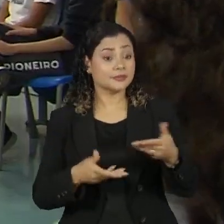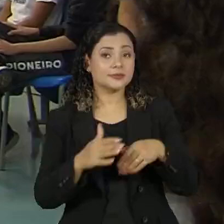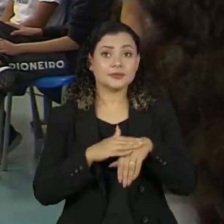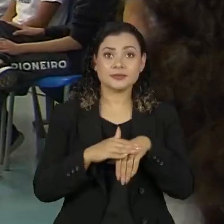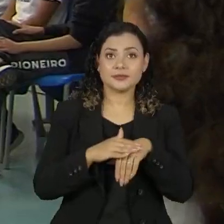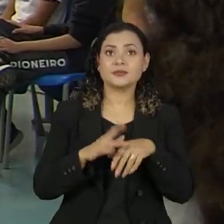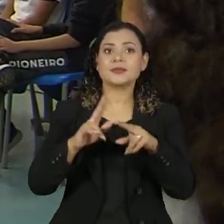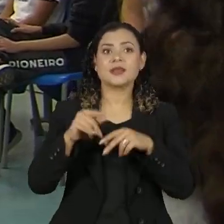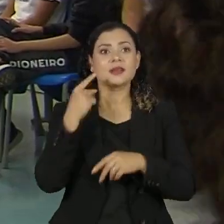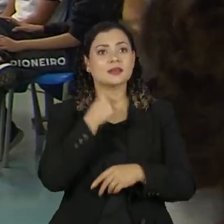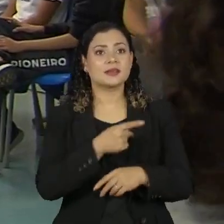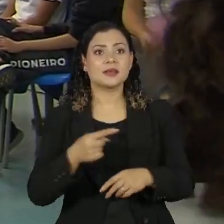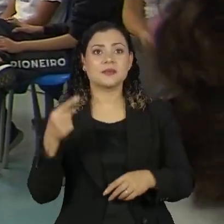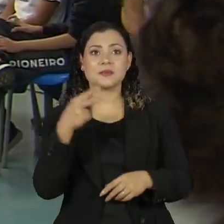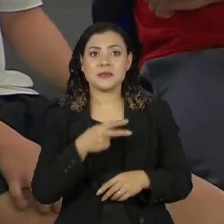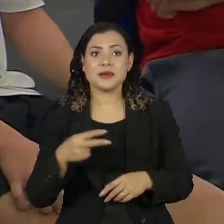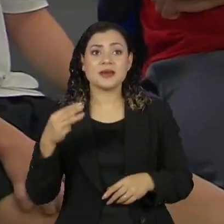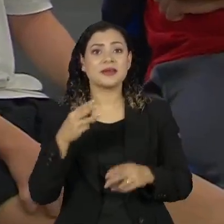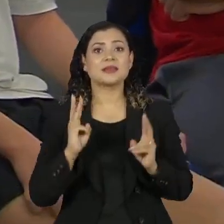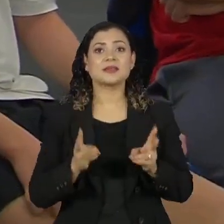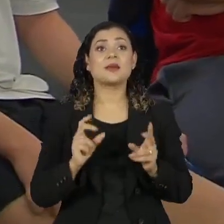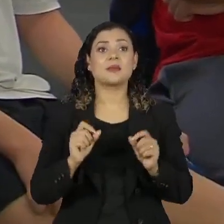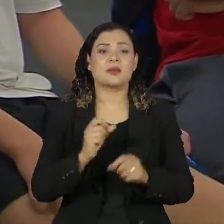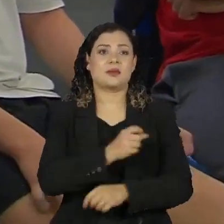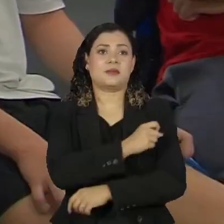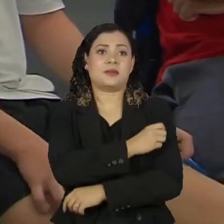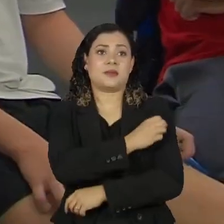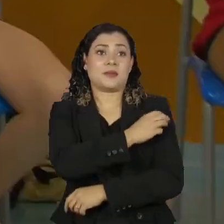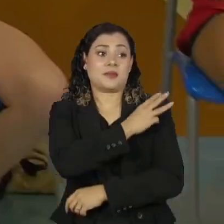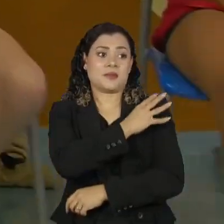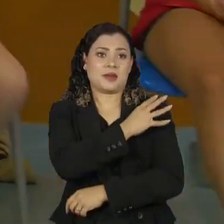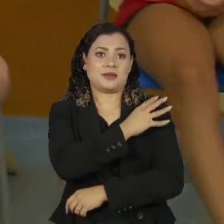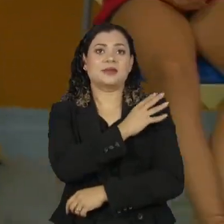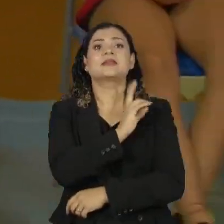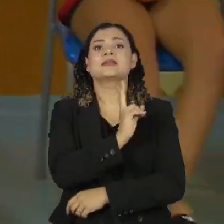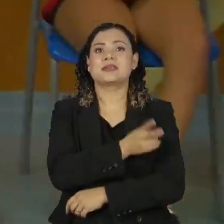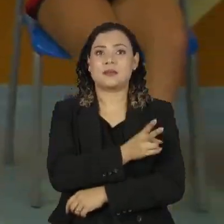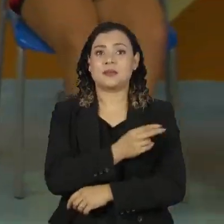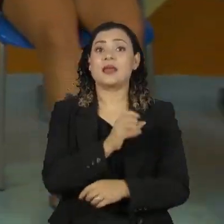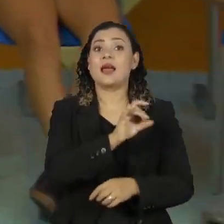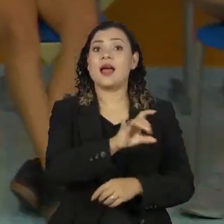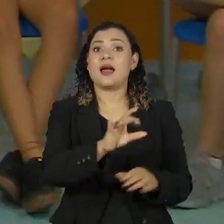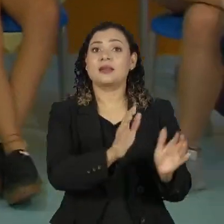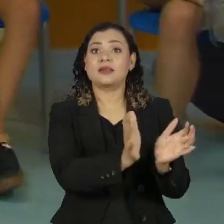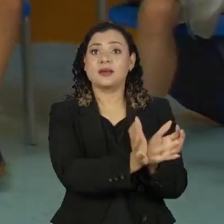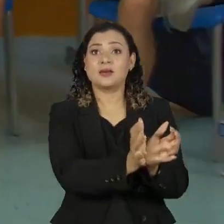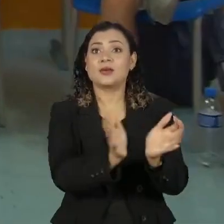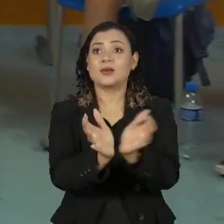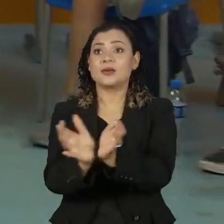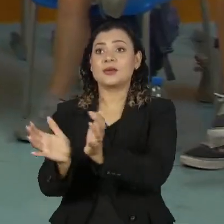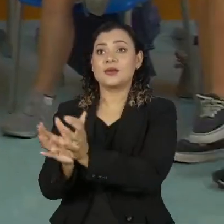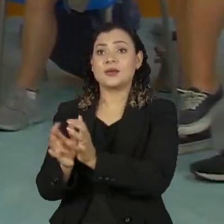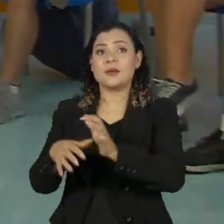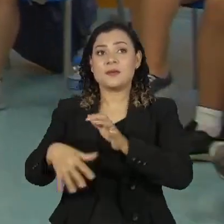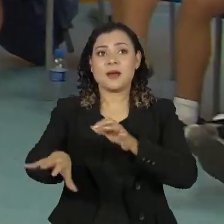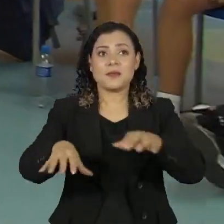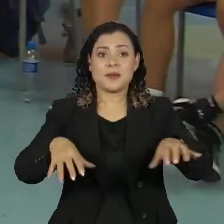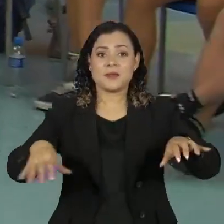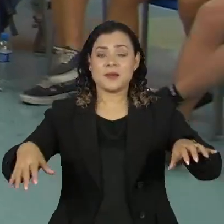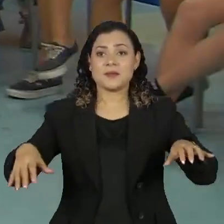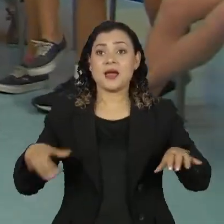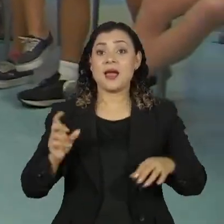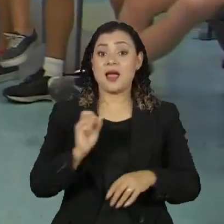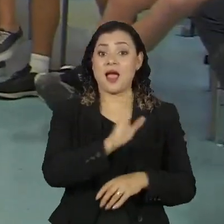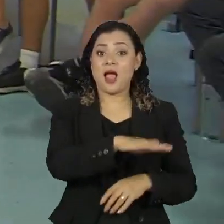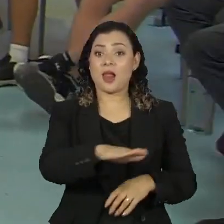A aula semanal é direcionada a alunos do Ensino Fundamental 2. Cada sala ainda conta com grupos formados pelos próprios